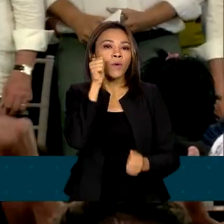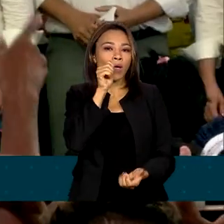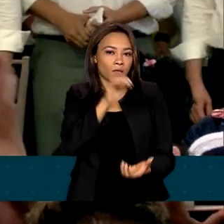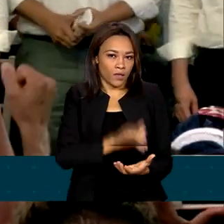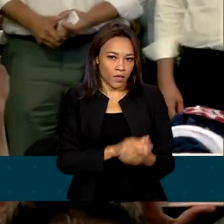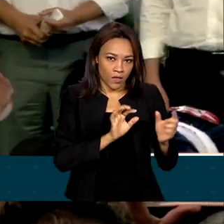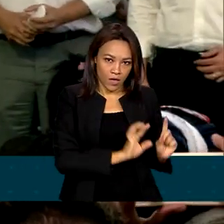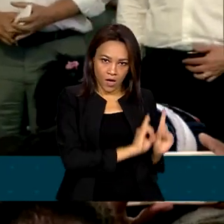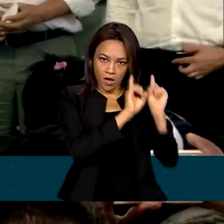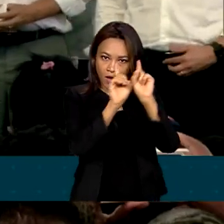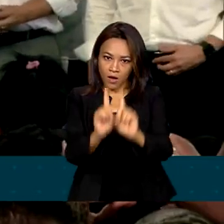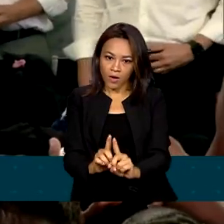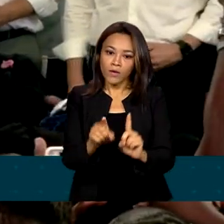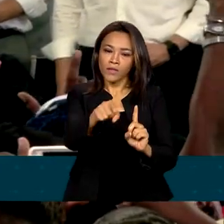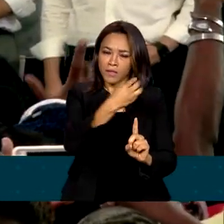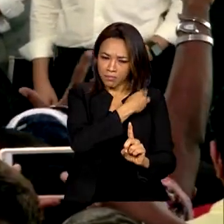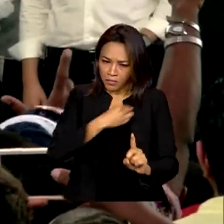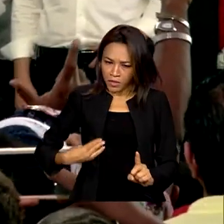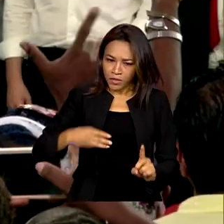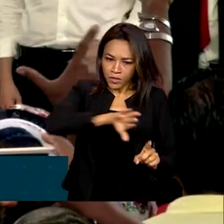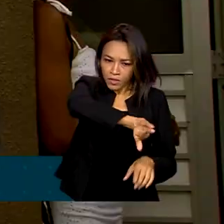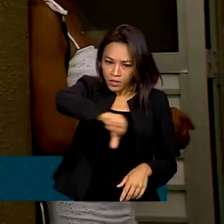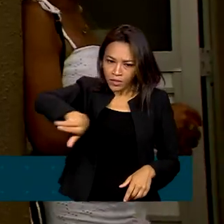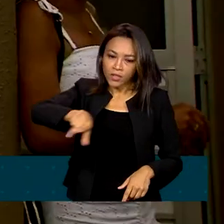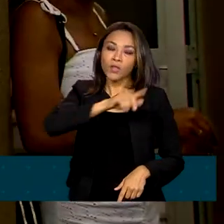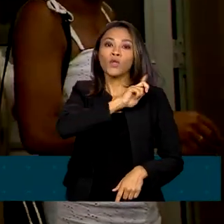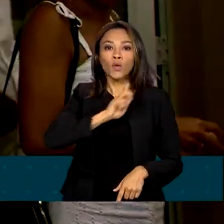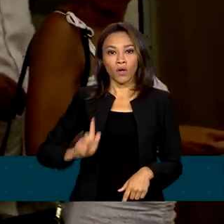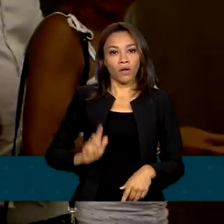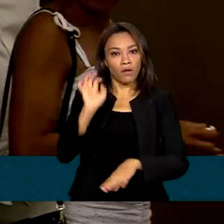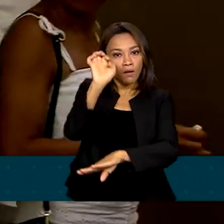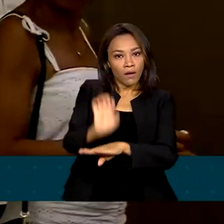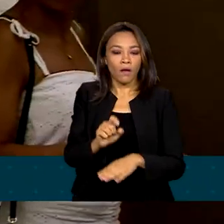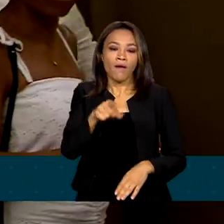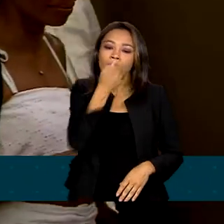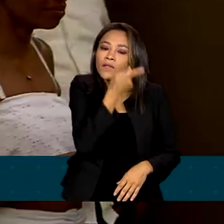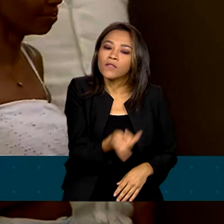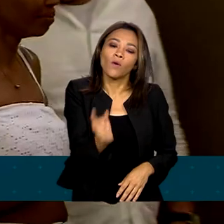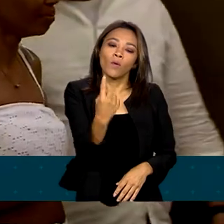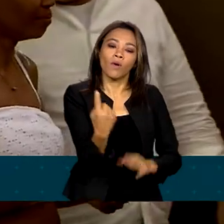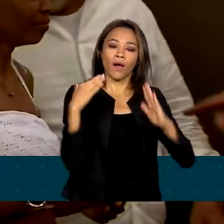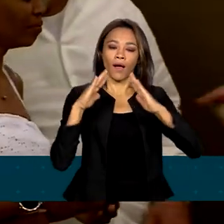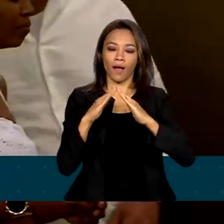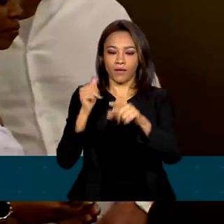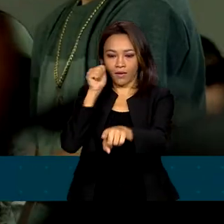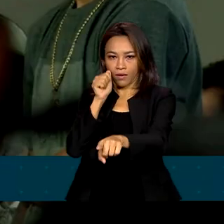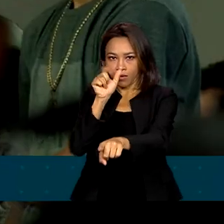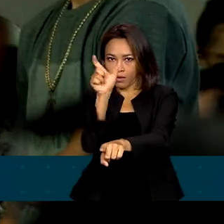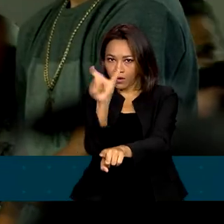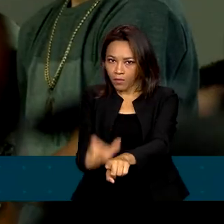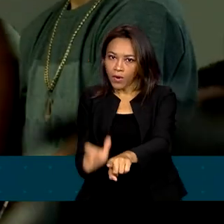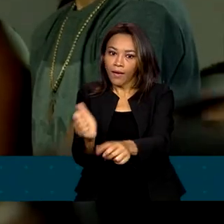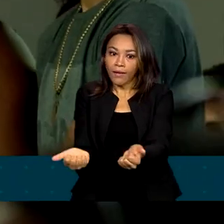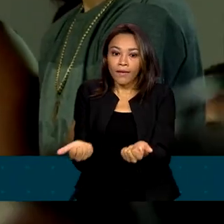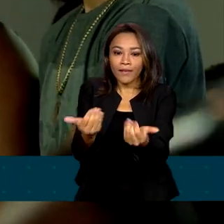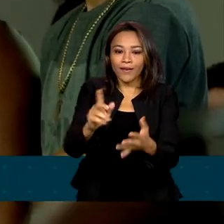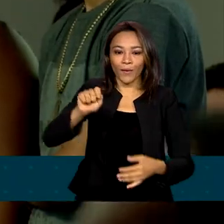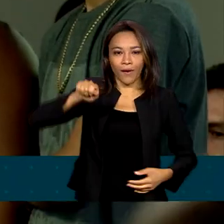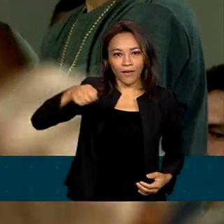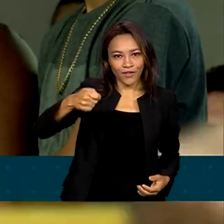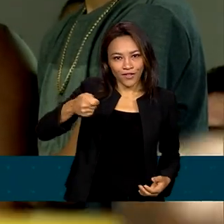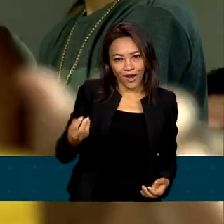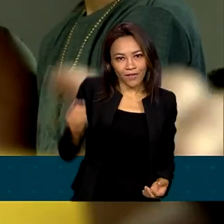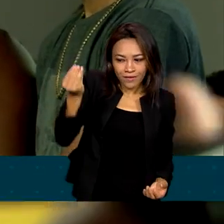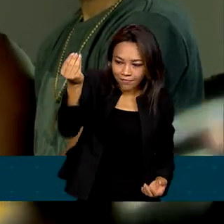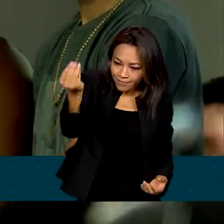ministros e do governador do estado, Jerônimo Rodrigues. Ele visitou a casa de uma moradora e fez a entrega simbólica das chaves